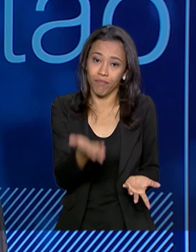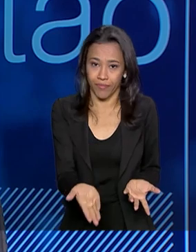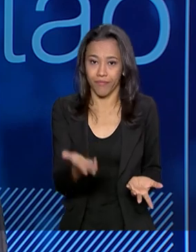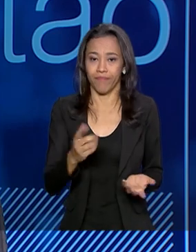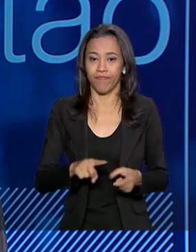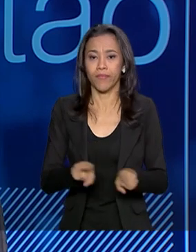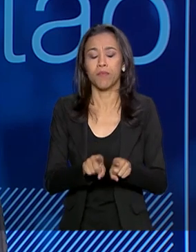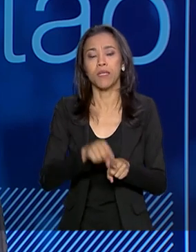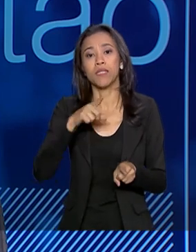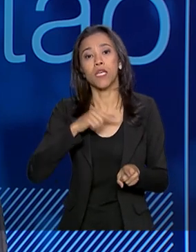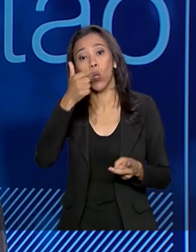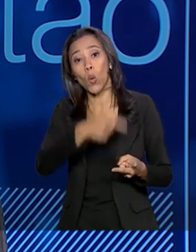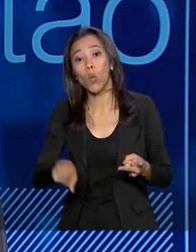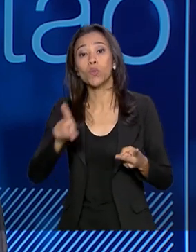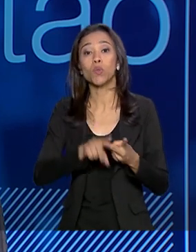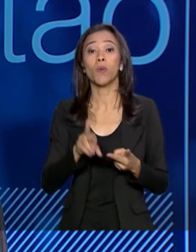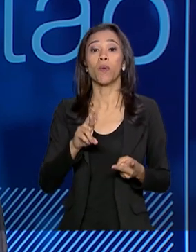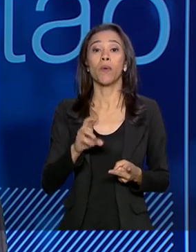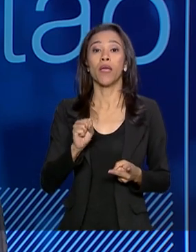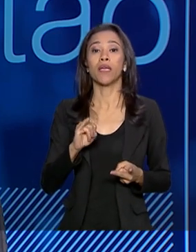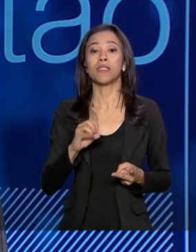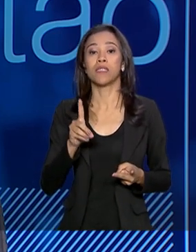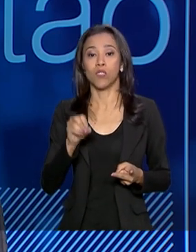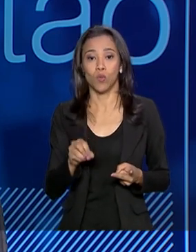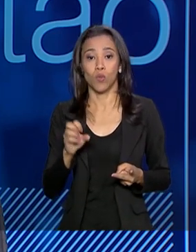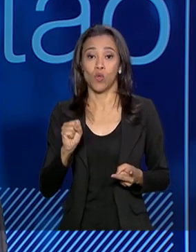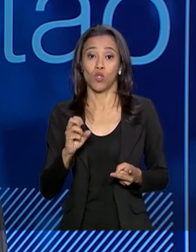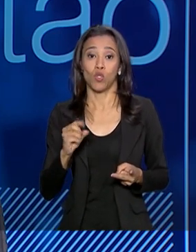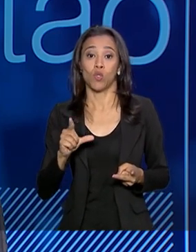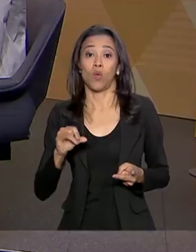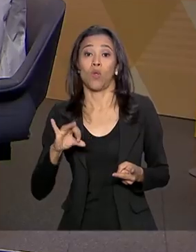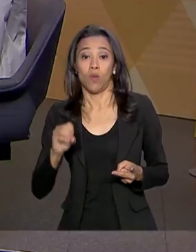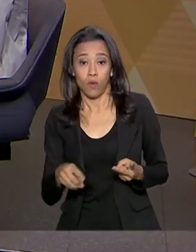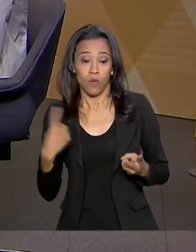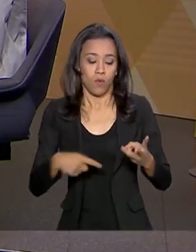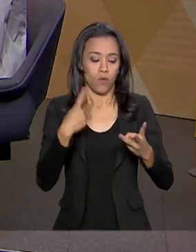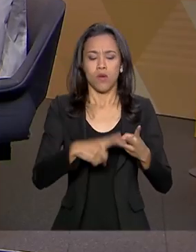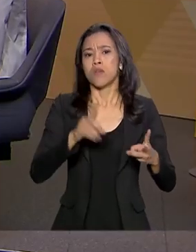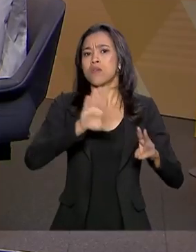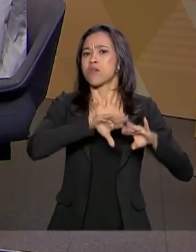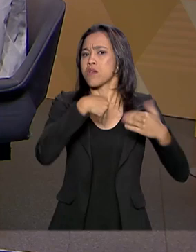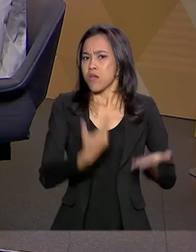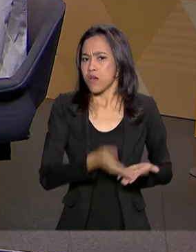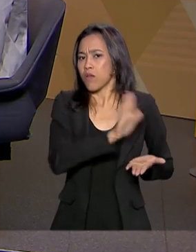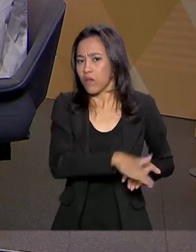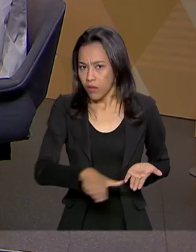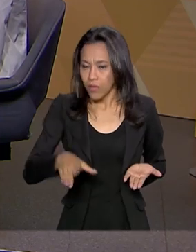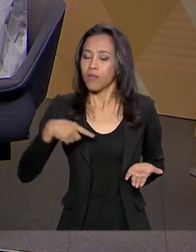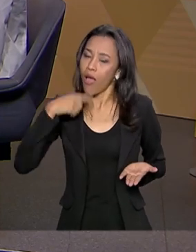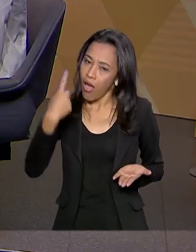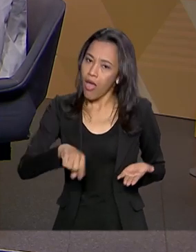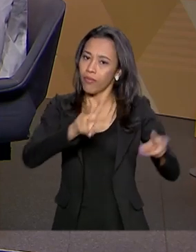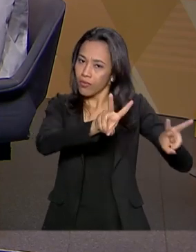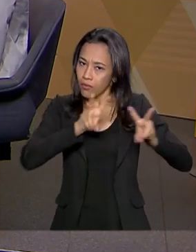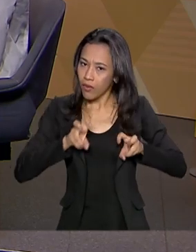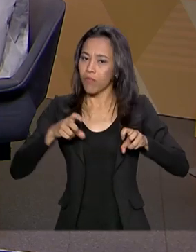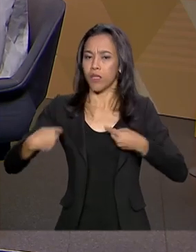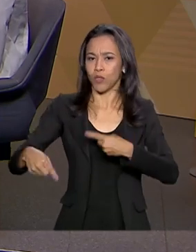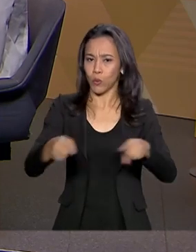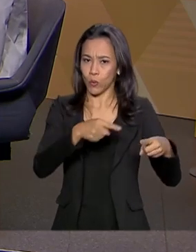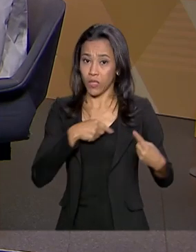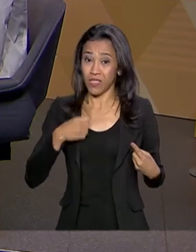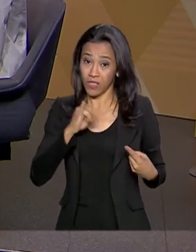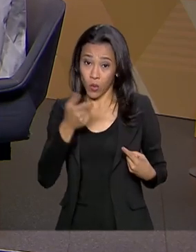nele entra a questão de resíduos sólidos também, muitos projetos interessantes para se estruturar. Creches é algo que a gente está discutindo hoje para ver se já